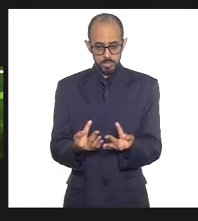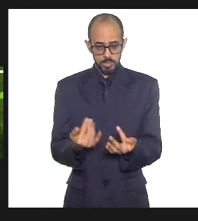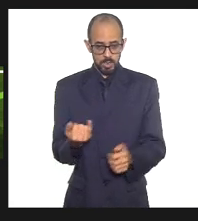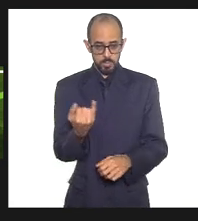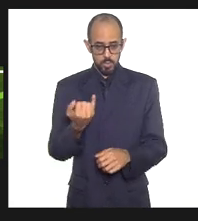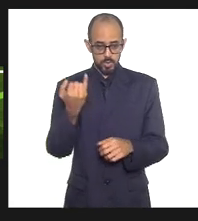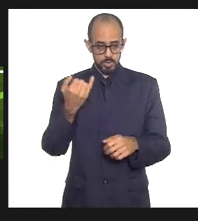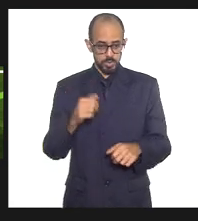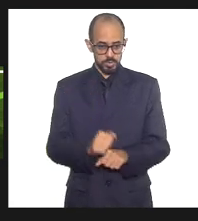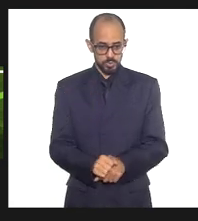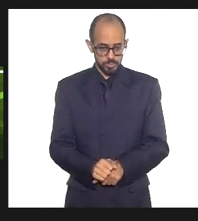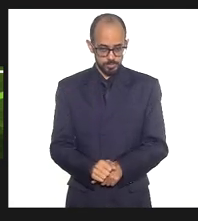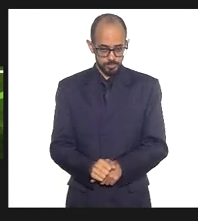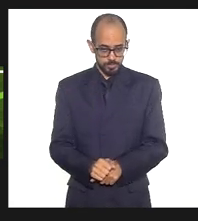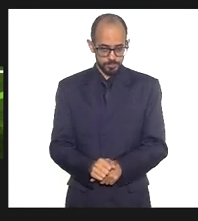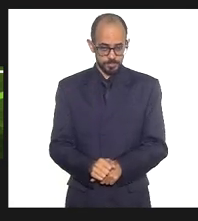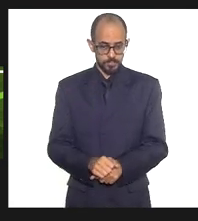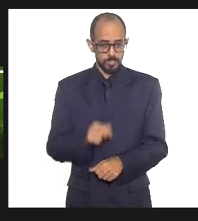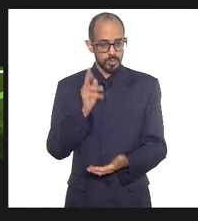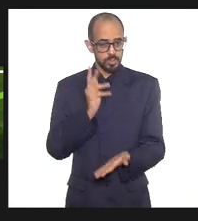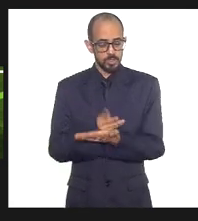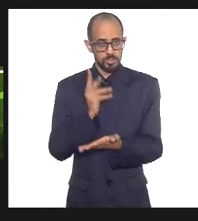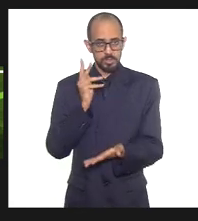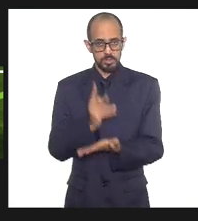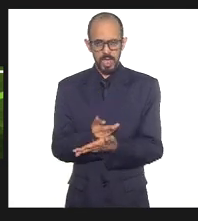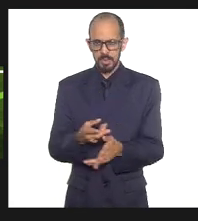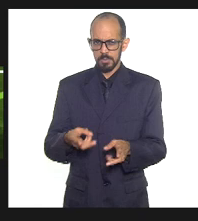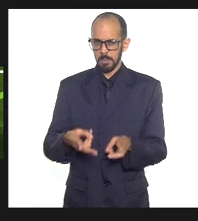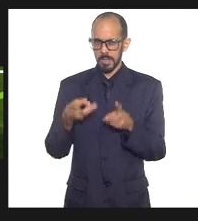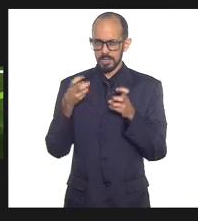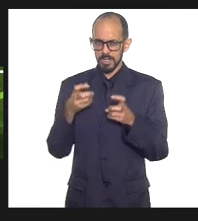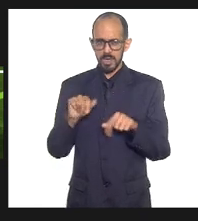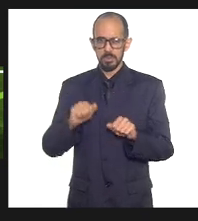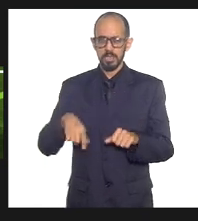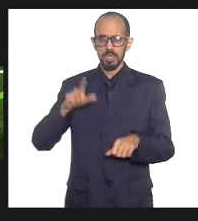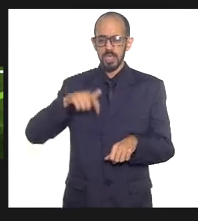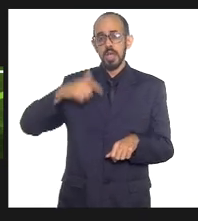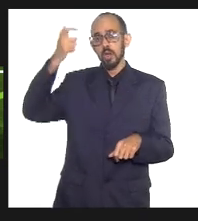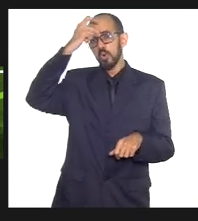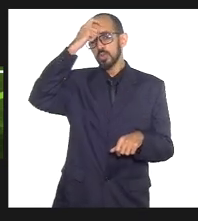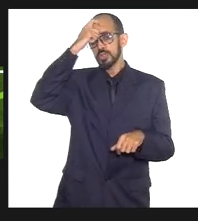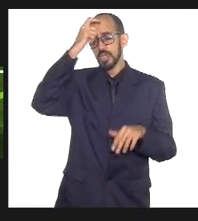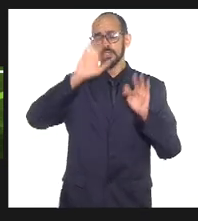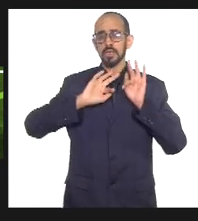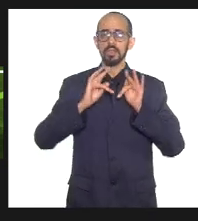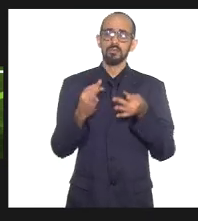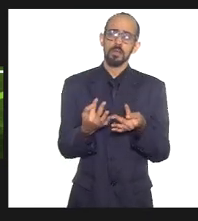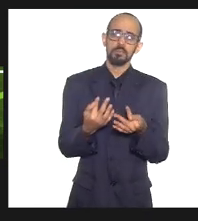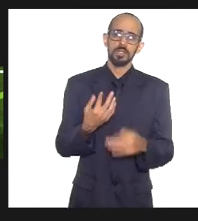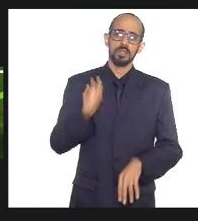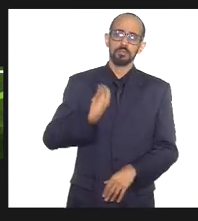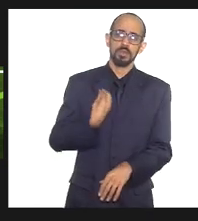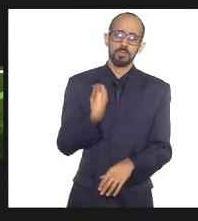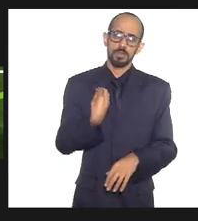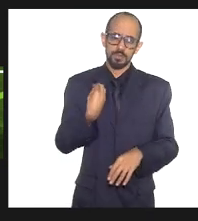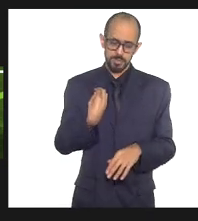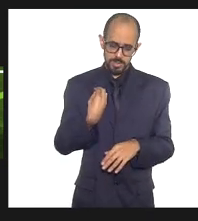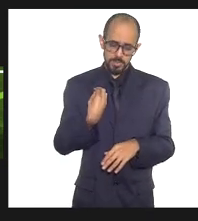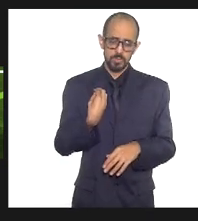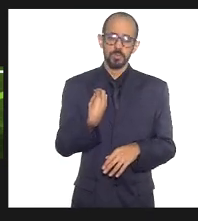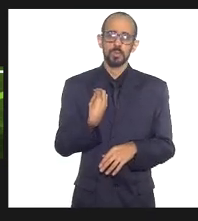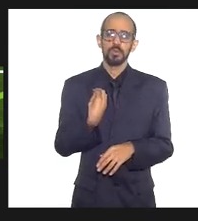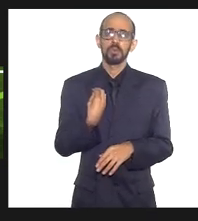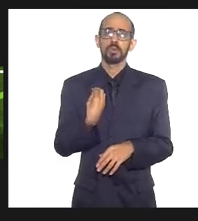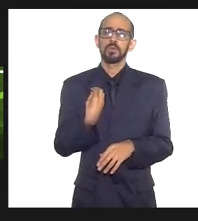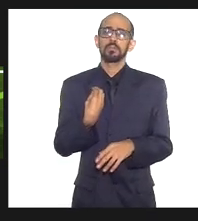a vossa excelência sempre acentua isso, conscientizar os pais, eles têm uma participação nisso, e